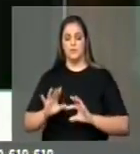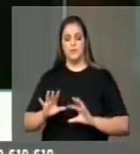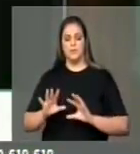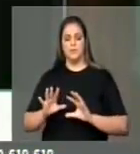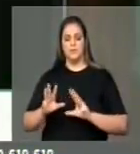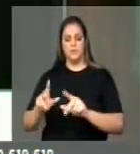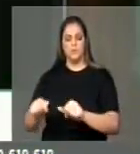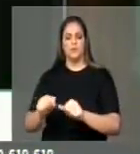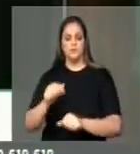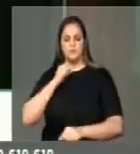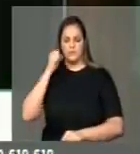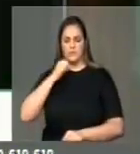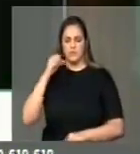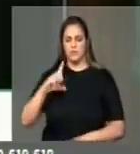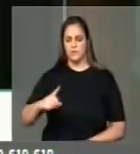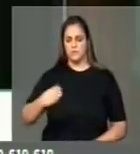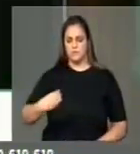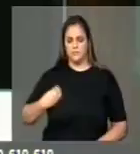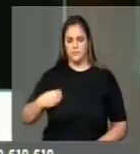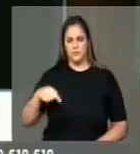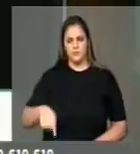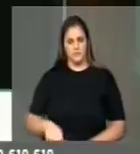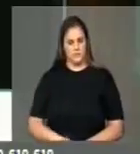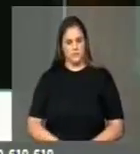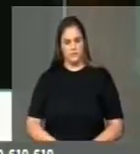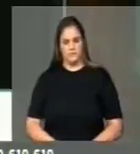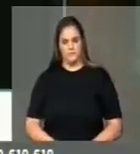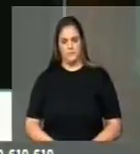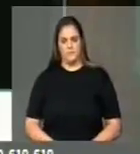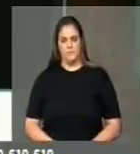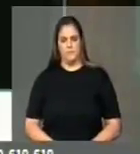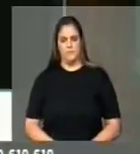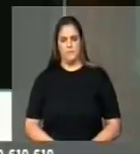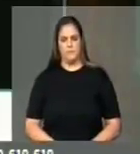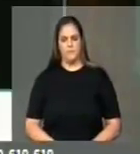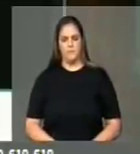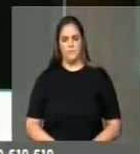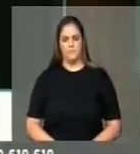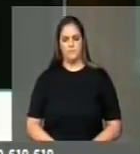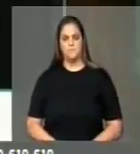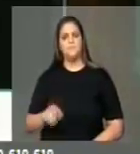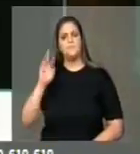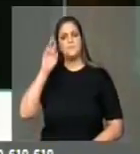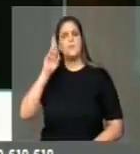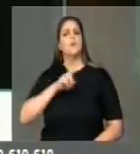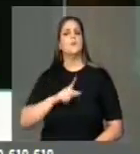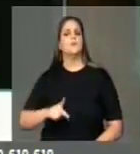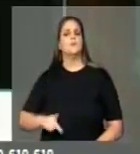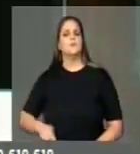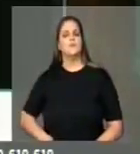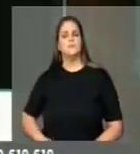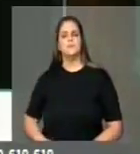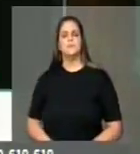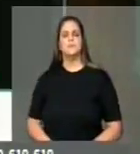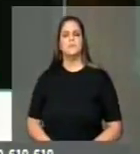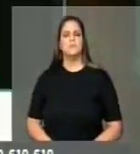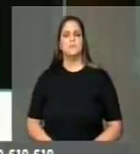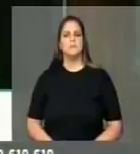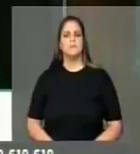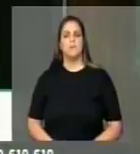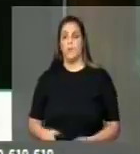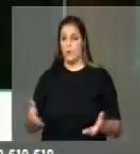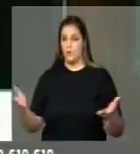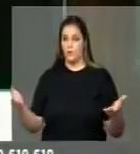nossos senadores que estão aqui presentes. Senhor Presidente, no dia de hoje, o nosso